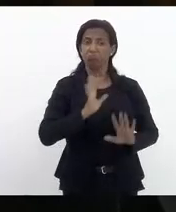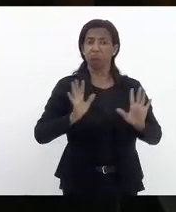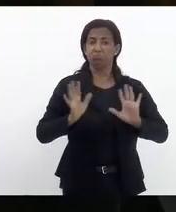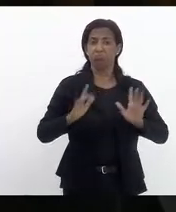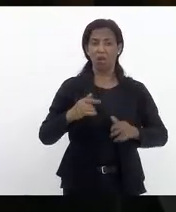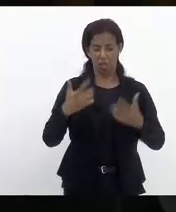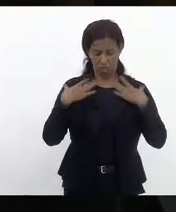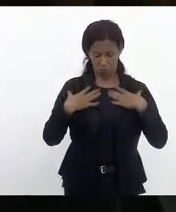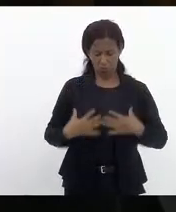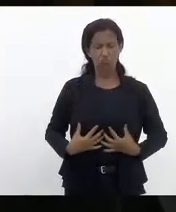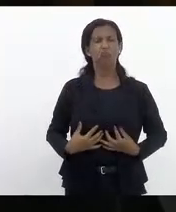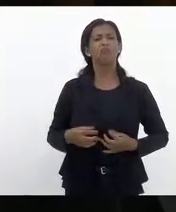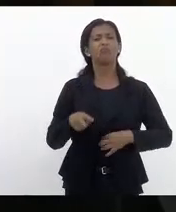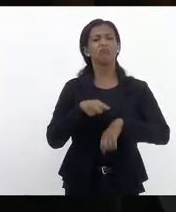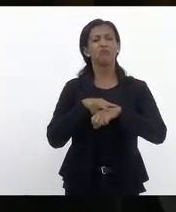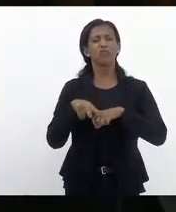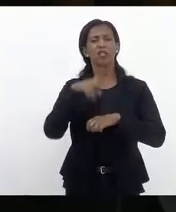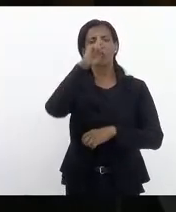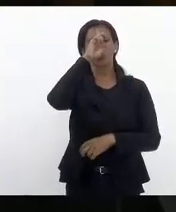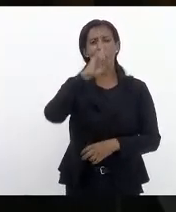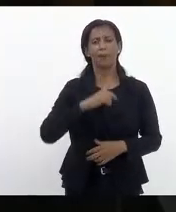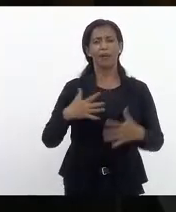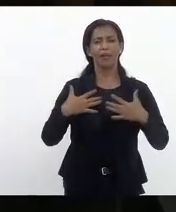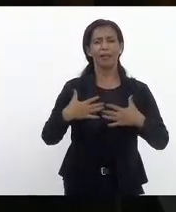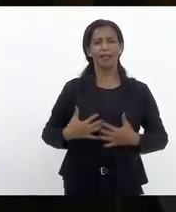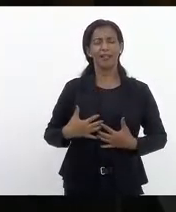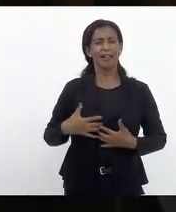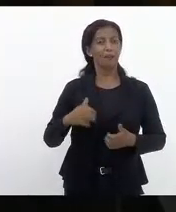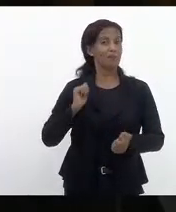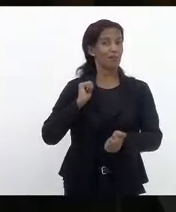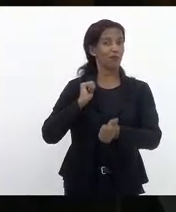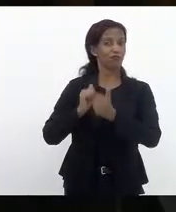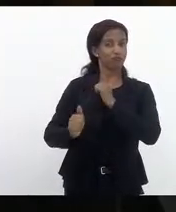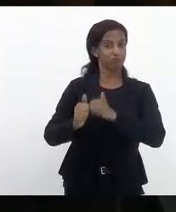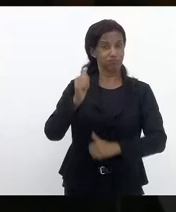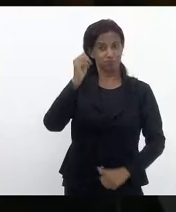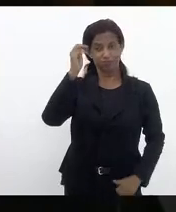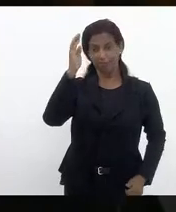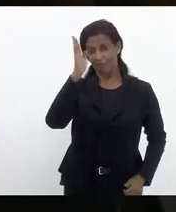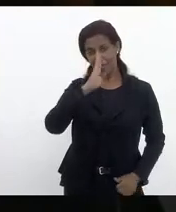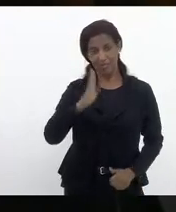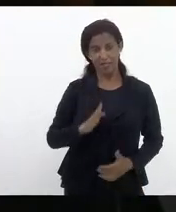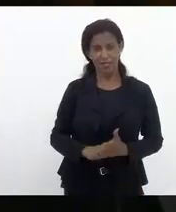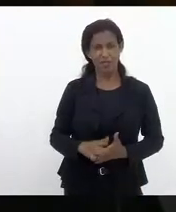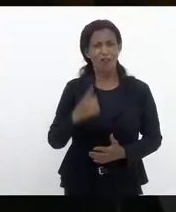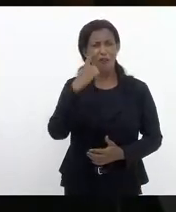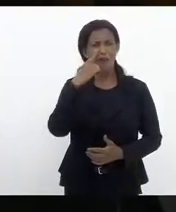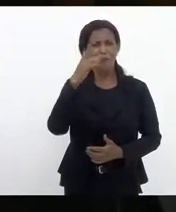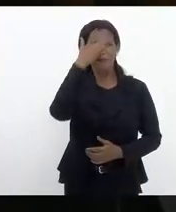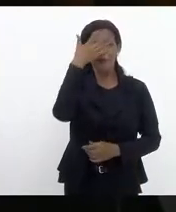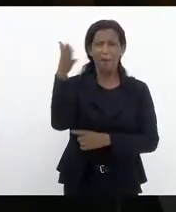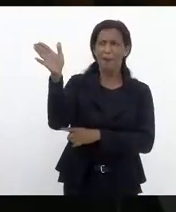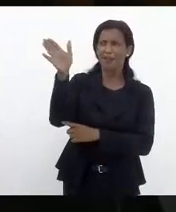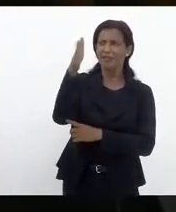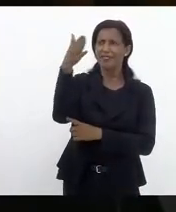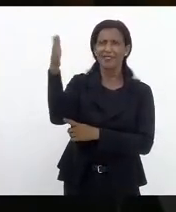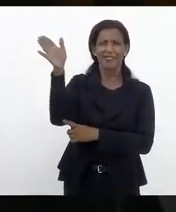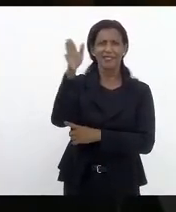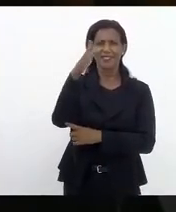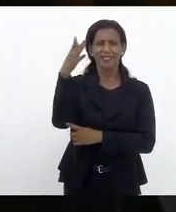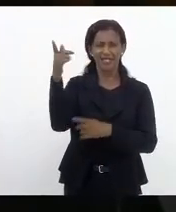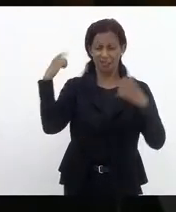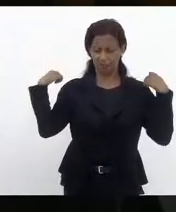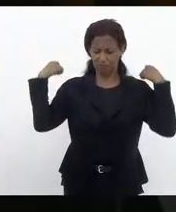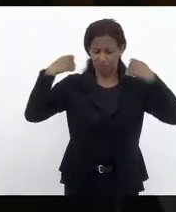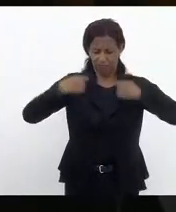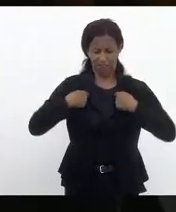vestido de verde e amarelo com a camisa da seleção brasileira vi pessoas com a bandeira do Brasil com